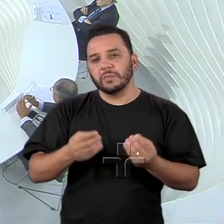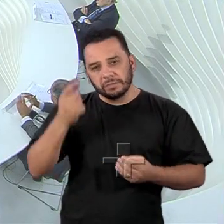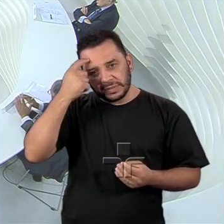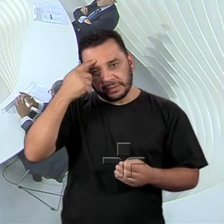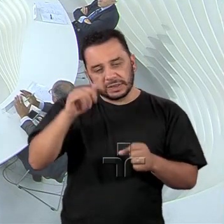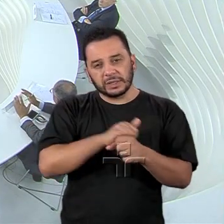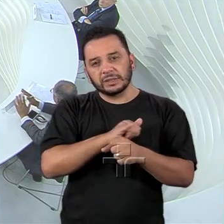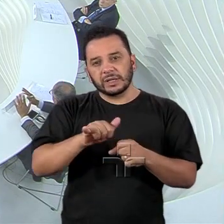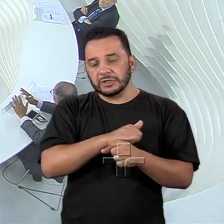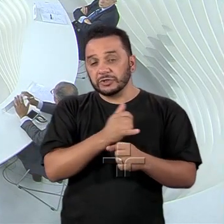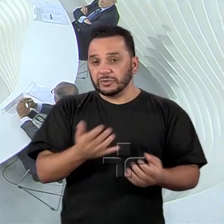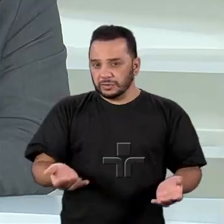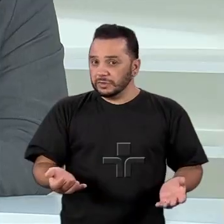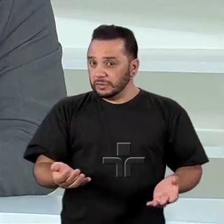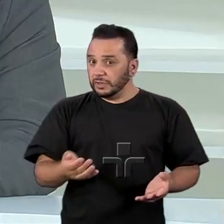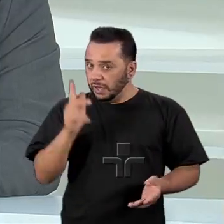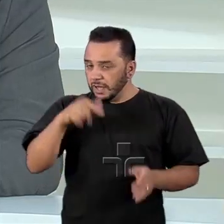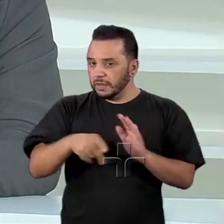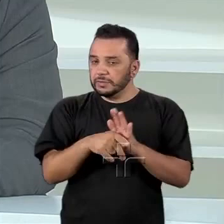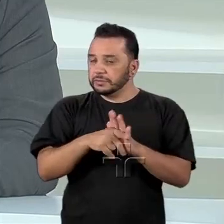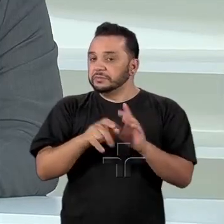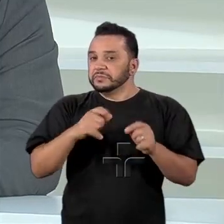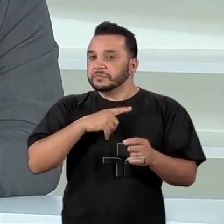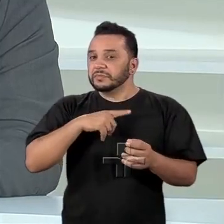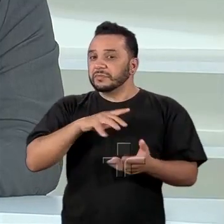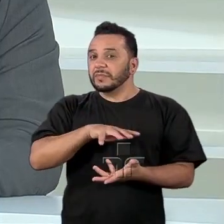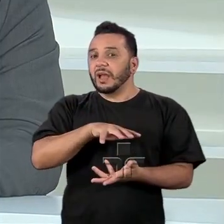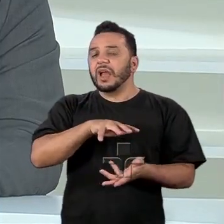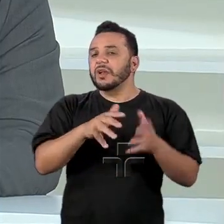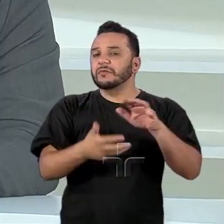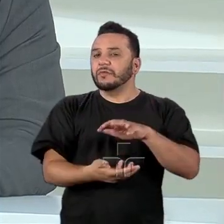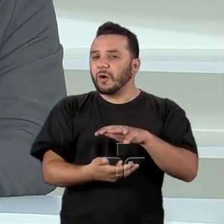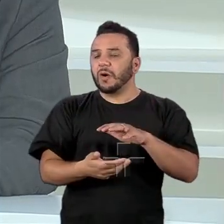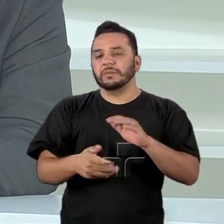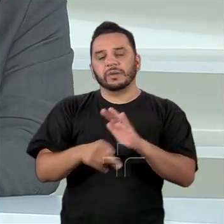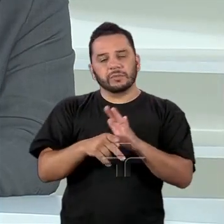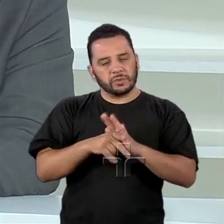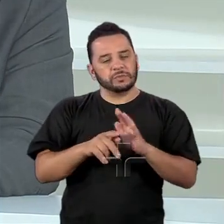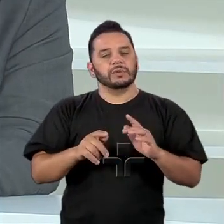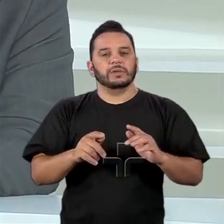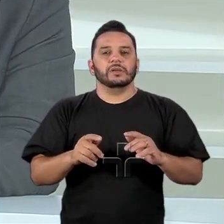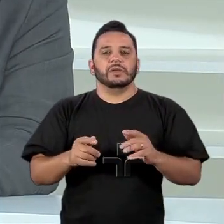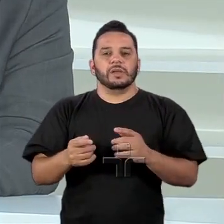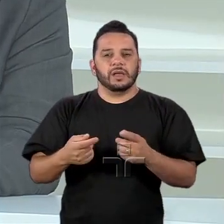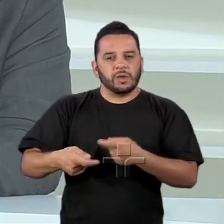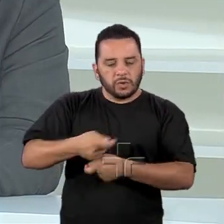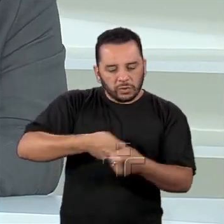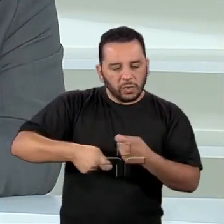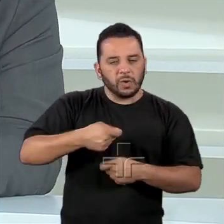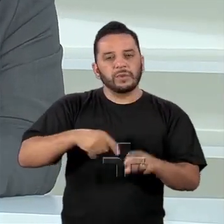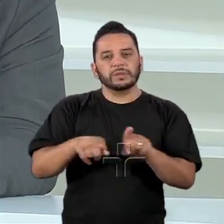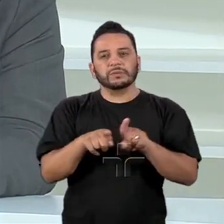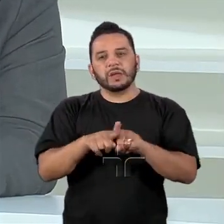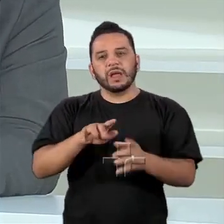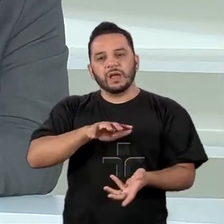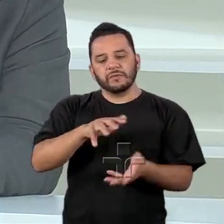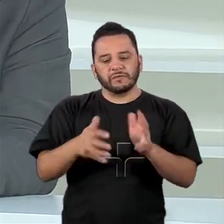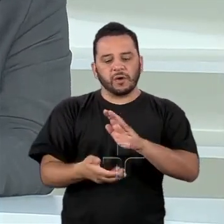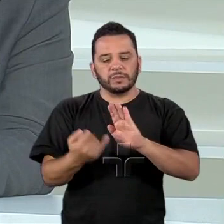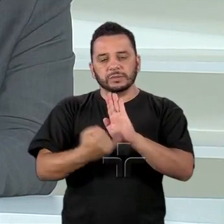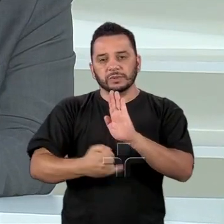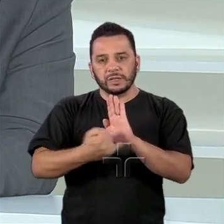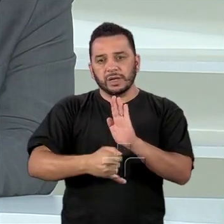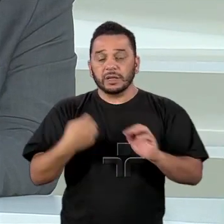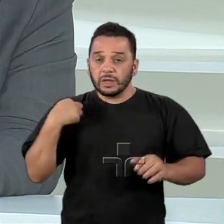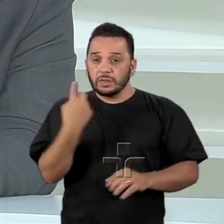estratégico? Reforma estratégica. é reforma doméstica, aí é fazer reformas econômicas, é tributário, quer dizer, aí é a nossa